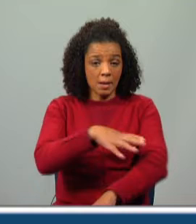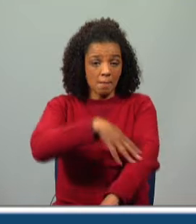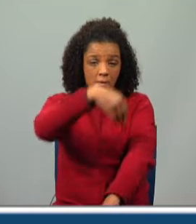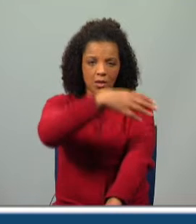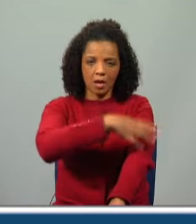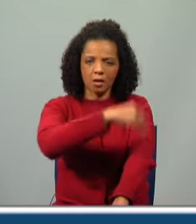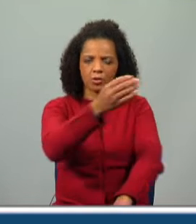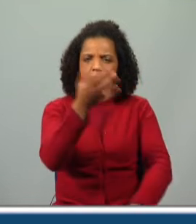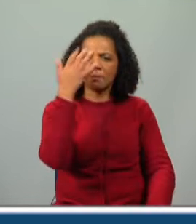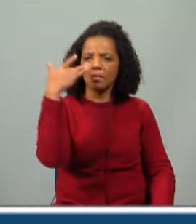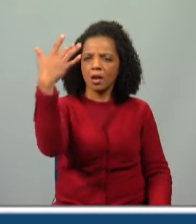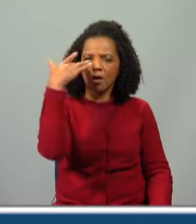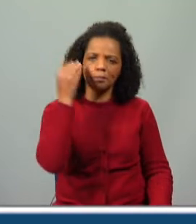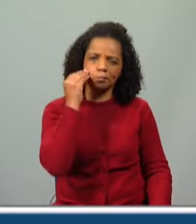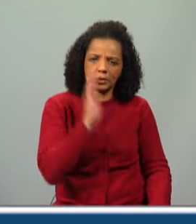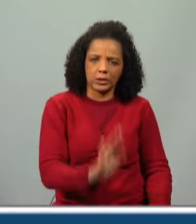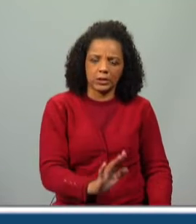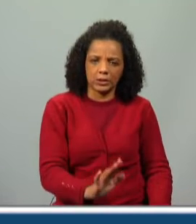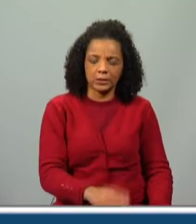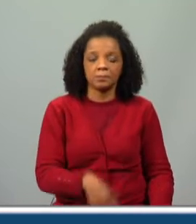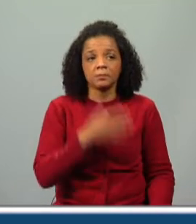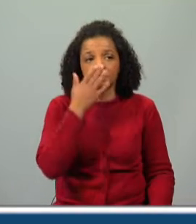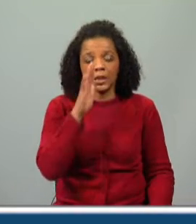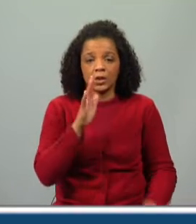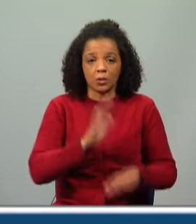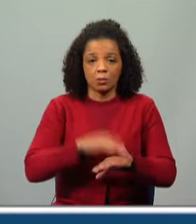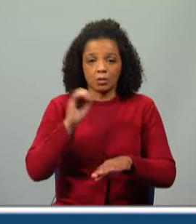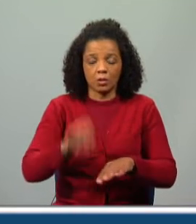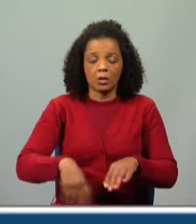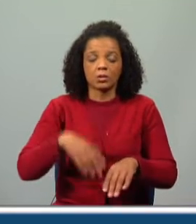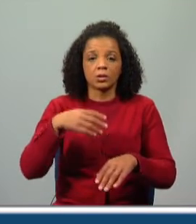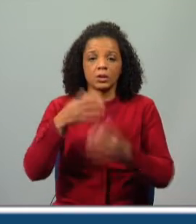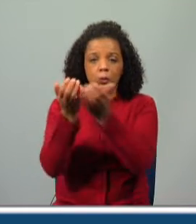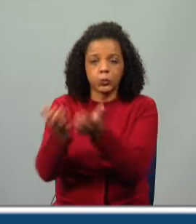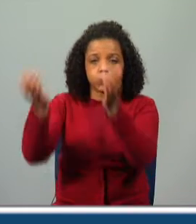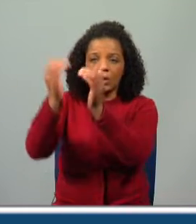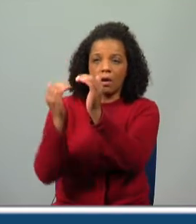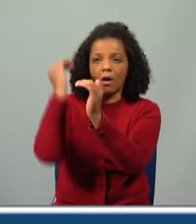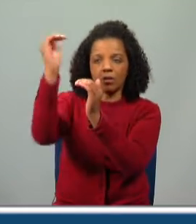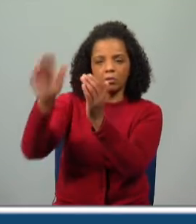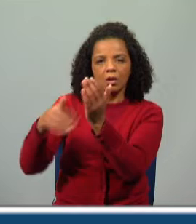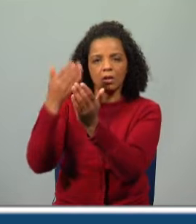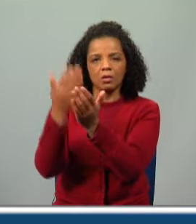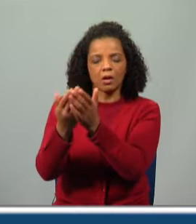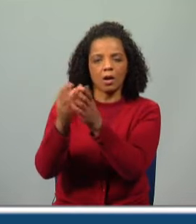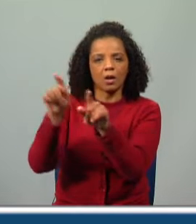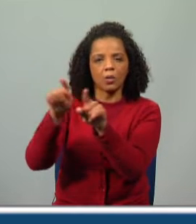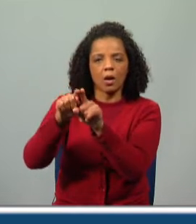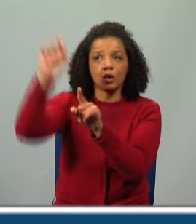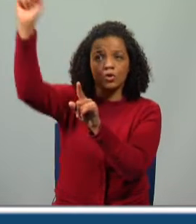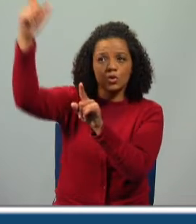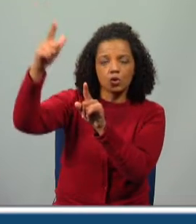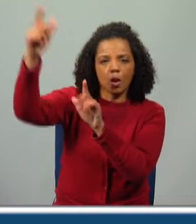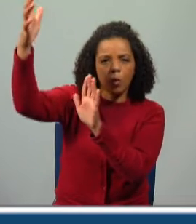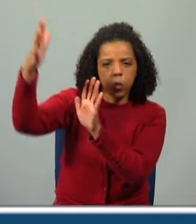brilhavam com uma luz própria, como se, pelo fato de viver tão alto, tivesse adquirido um pouco do fulgor do sol.